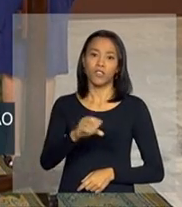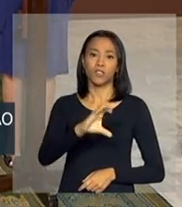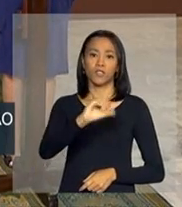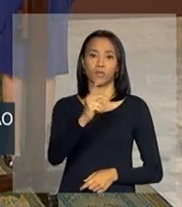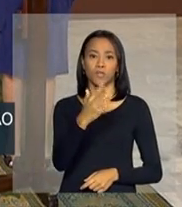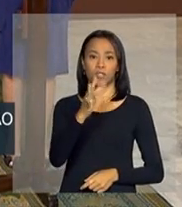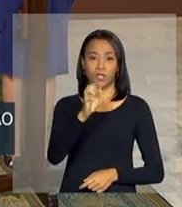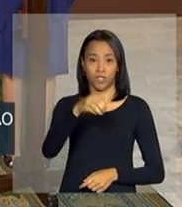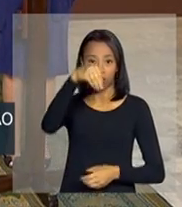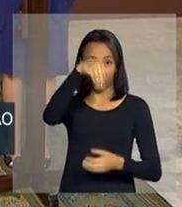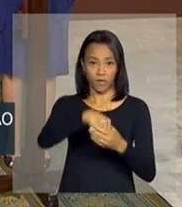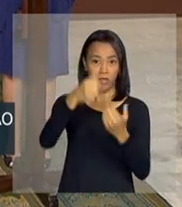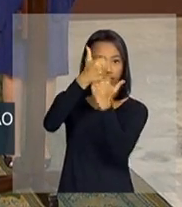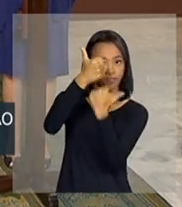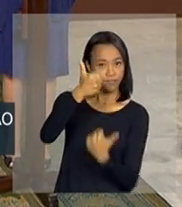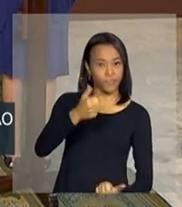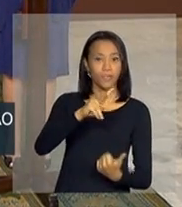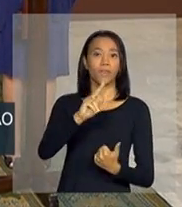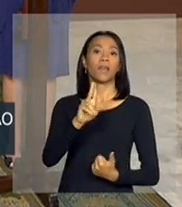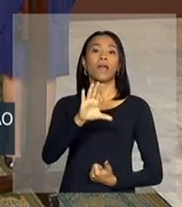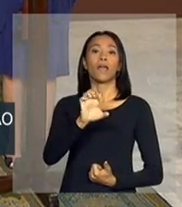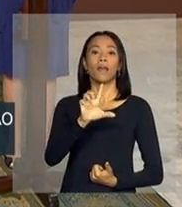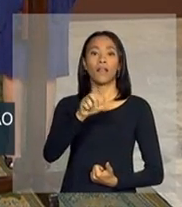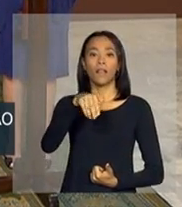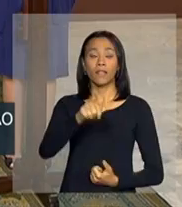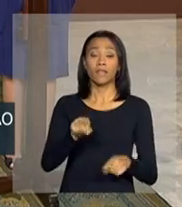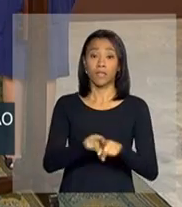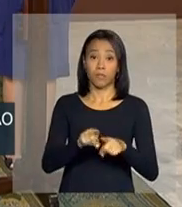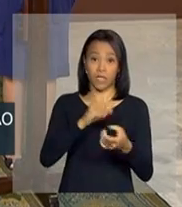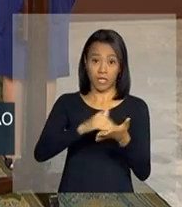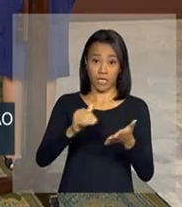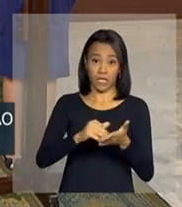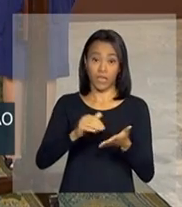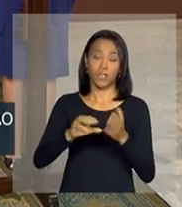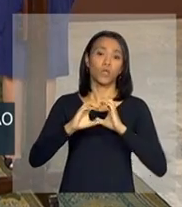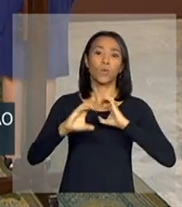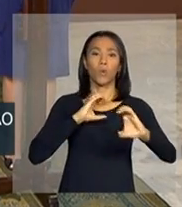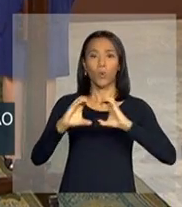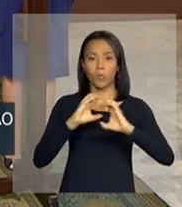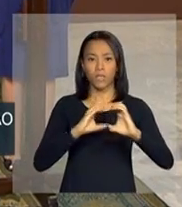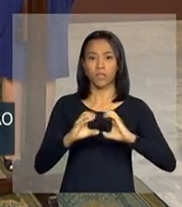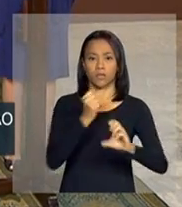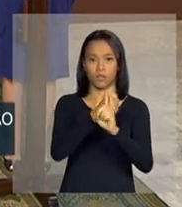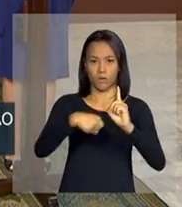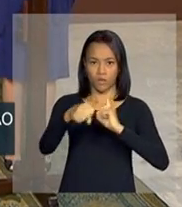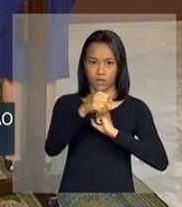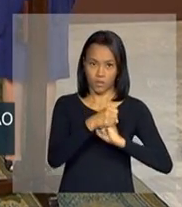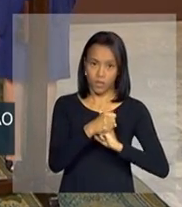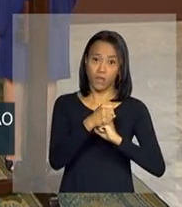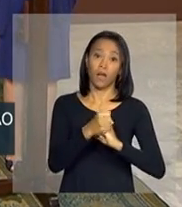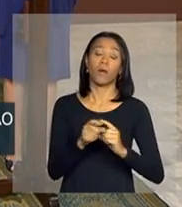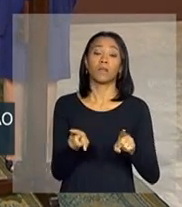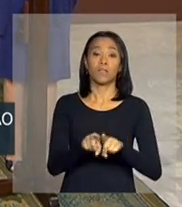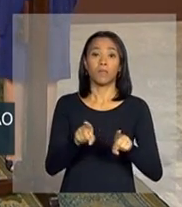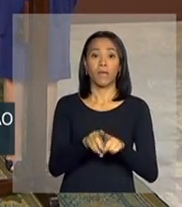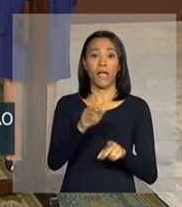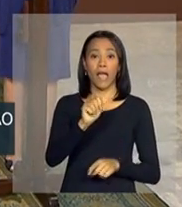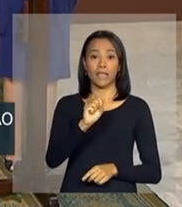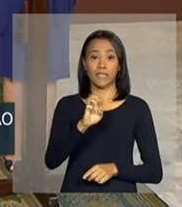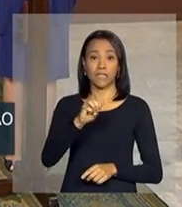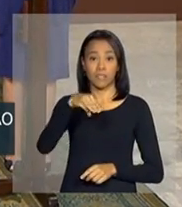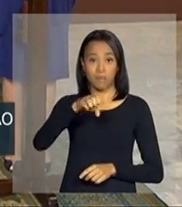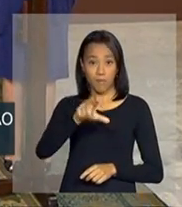Segurança Institucional, Helena Chagas, ministra-chefe da Secretaria de Comunicação Social, Assis Mello, deputado federal,